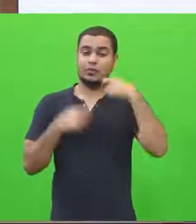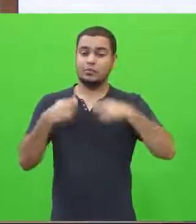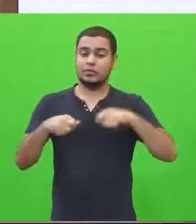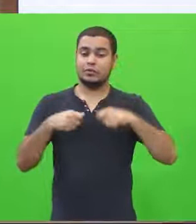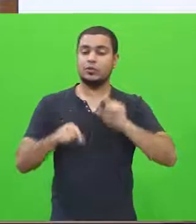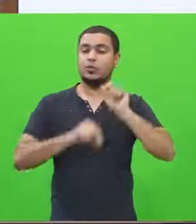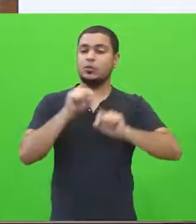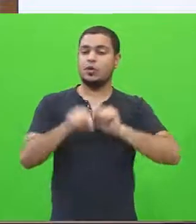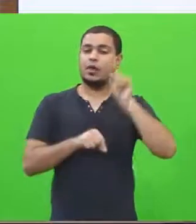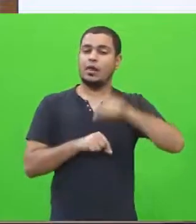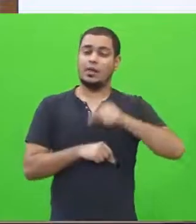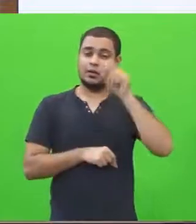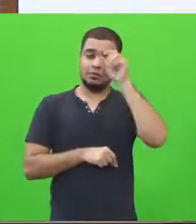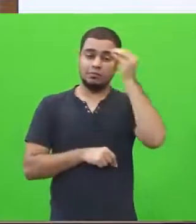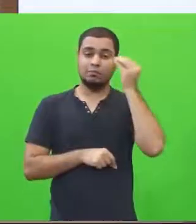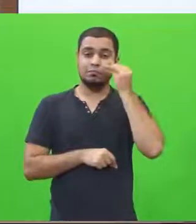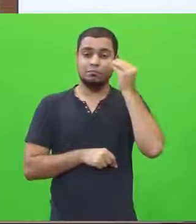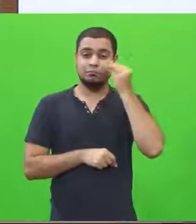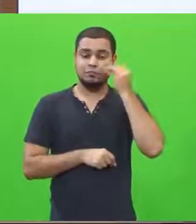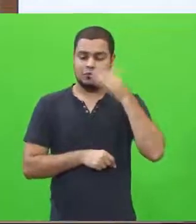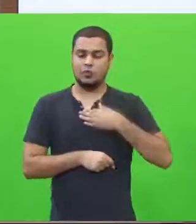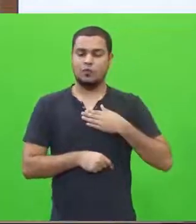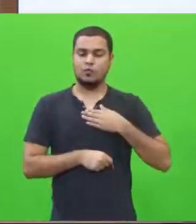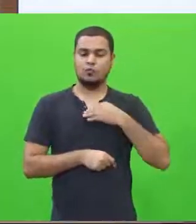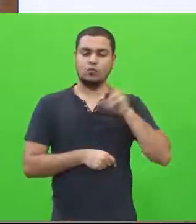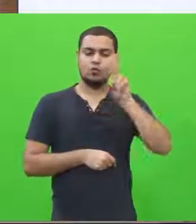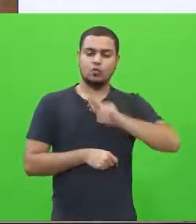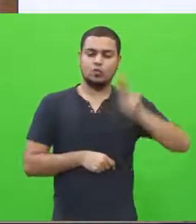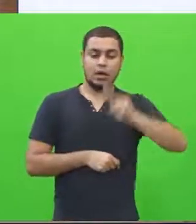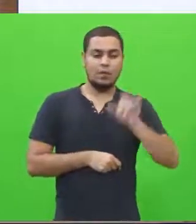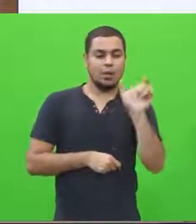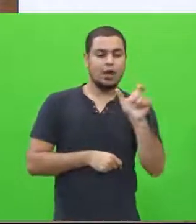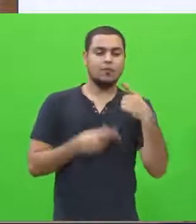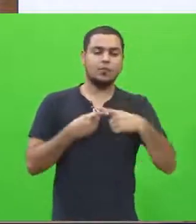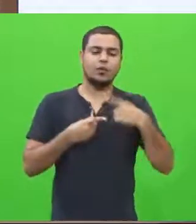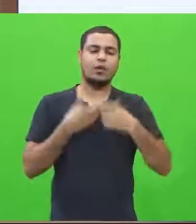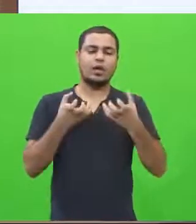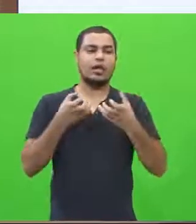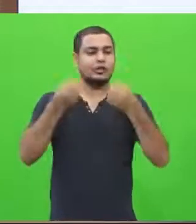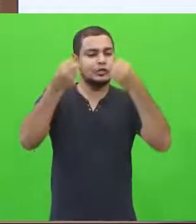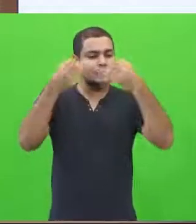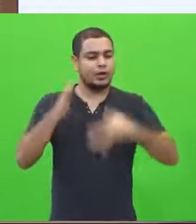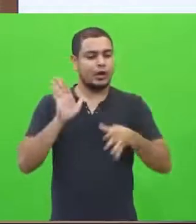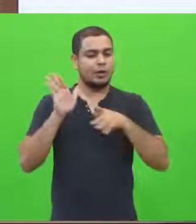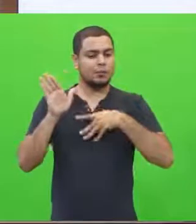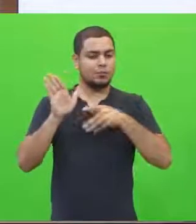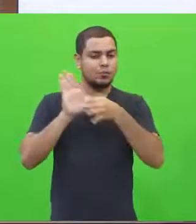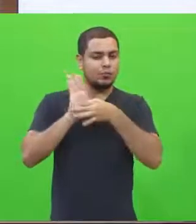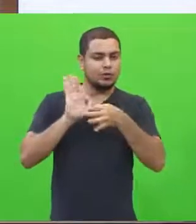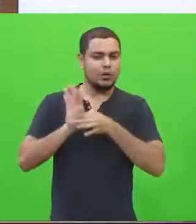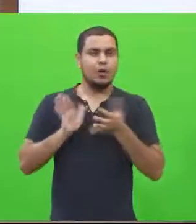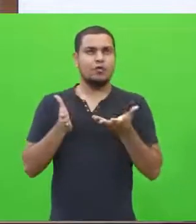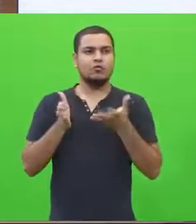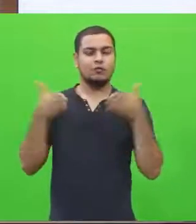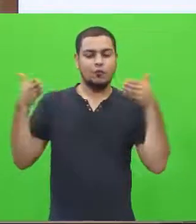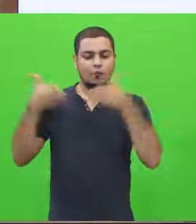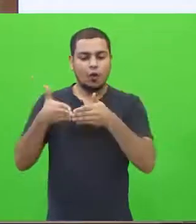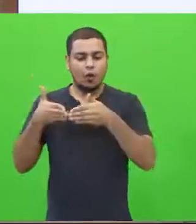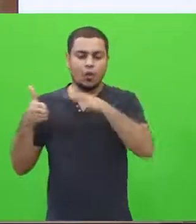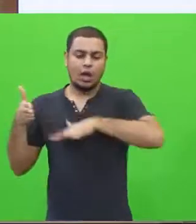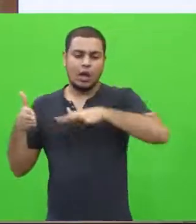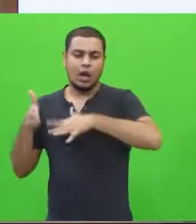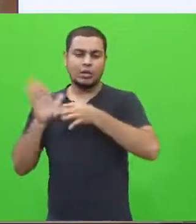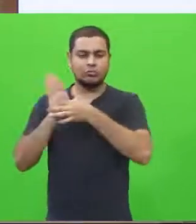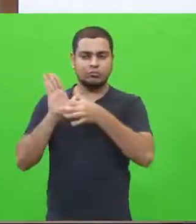mais nada, verificar. Eu vou usar essa palavra como intenção, porque eu quero me remeter a uma questão apropriada e essa